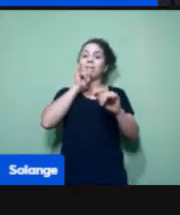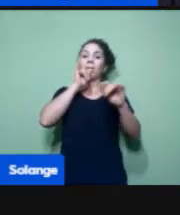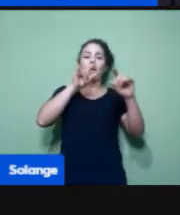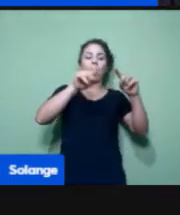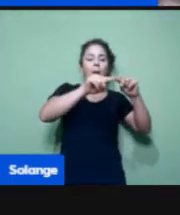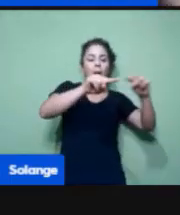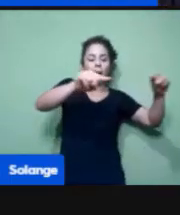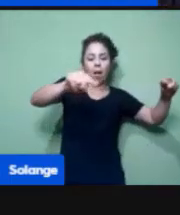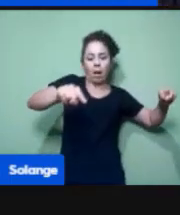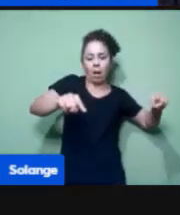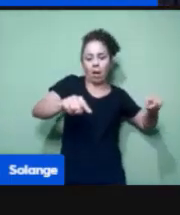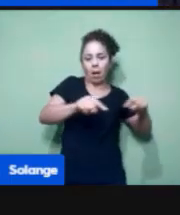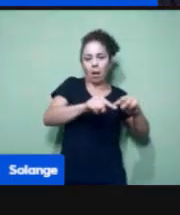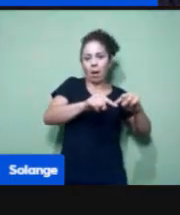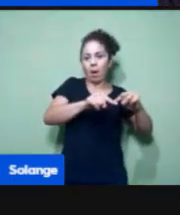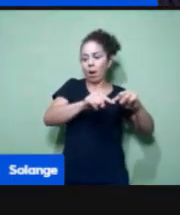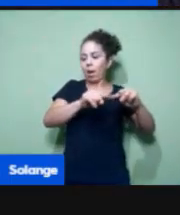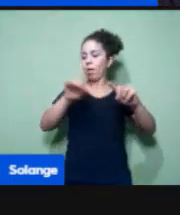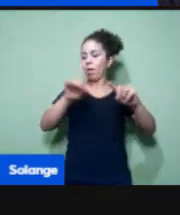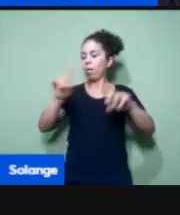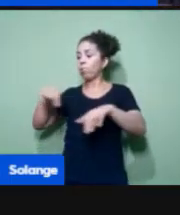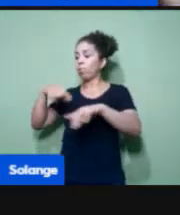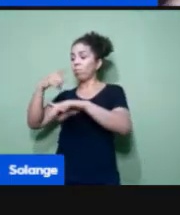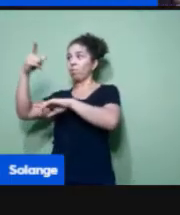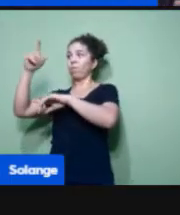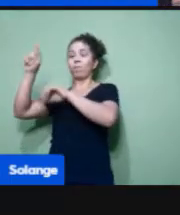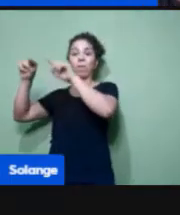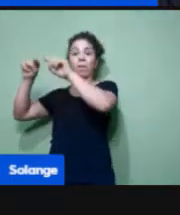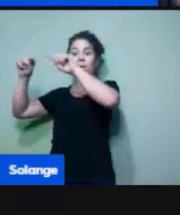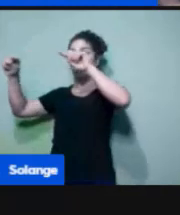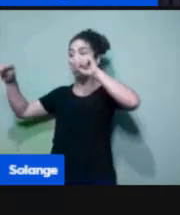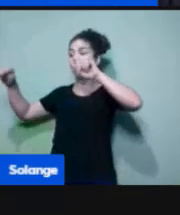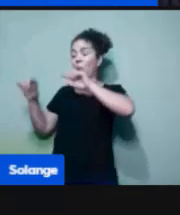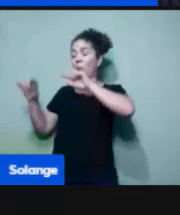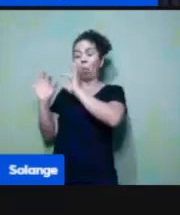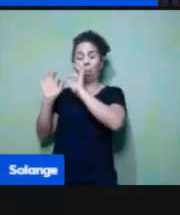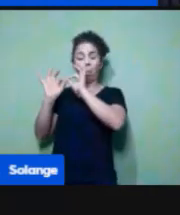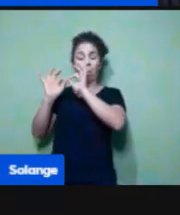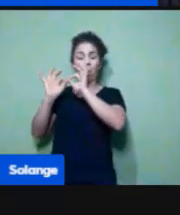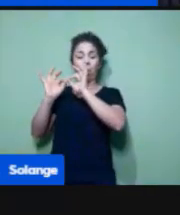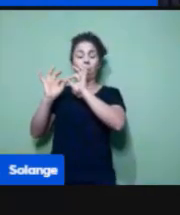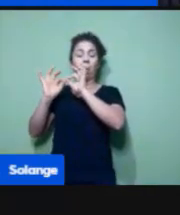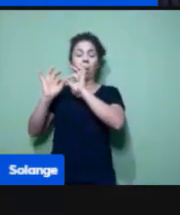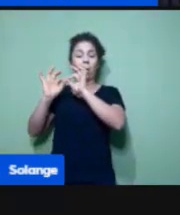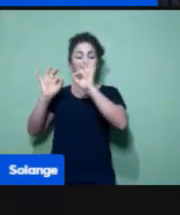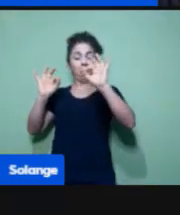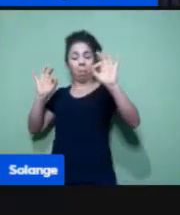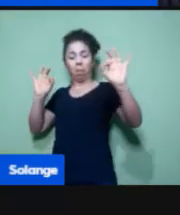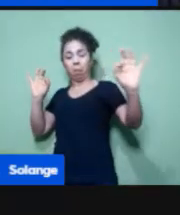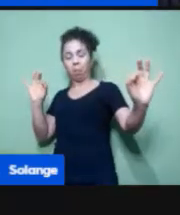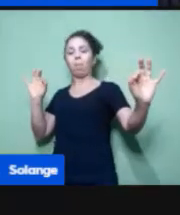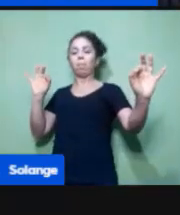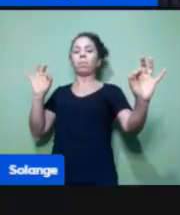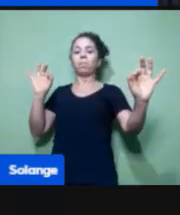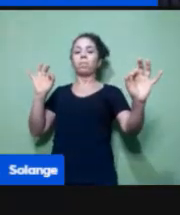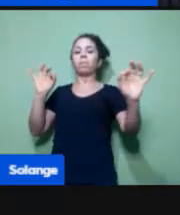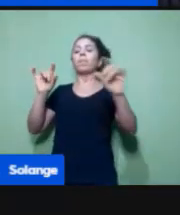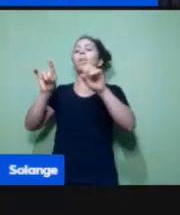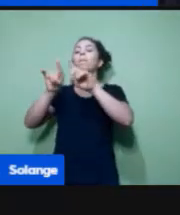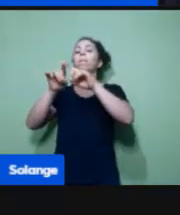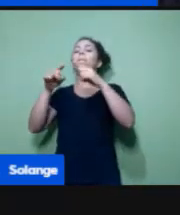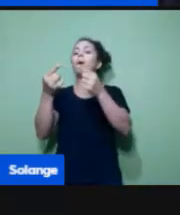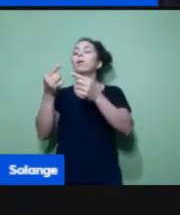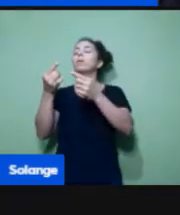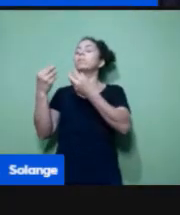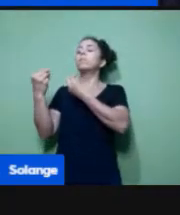cima, então, assim, vê se tem algum monitor de aluno, se ele pode segurar aquela altura enquanto você vai sair, mas entrega para